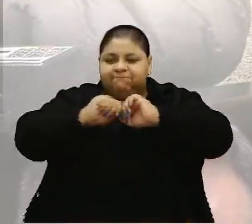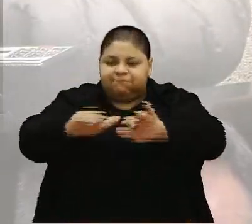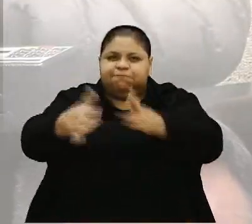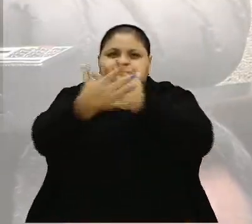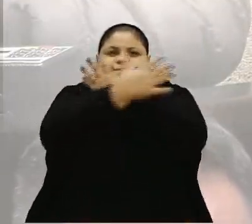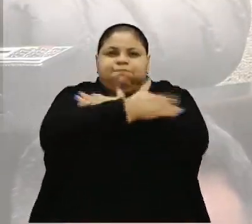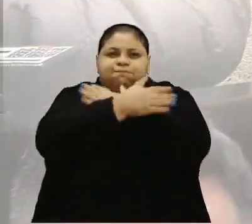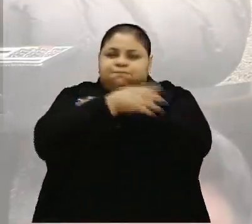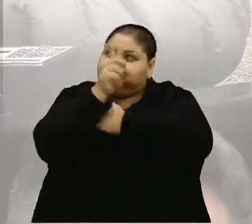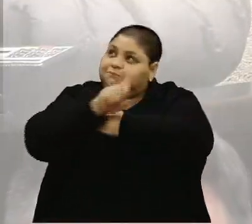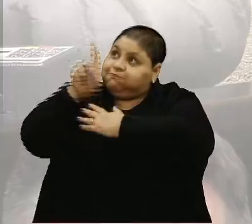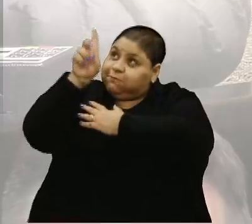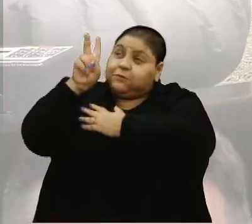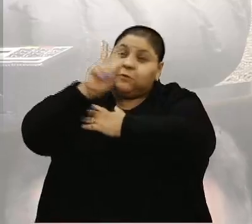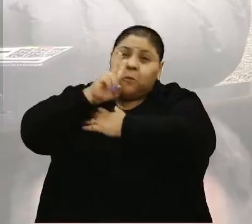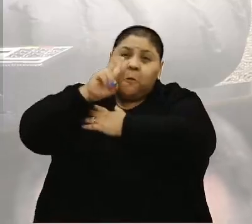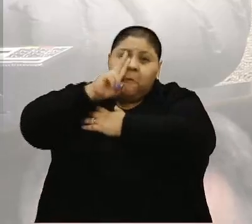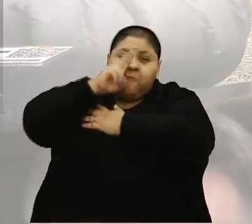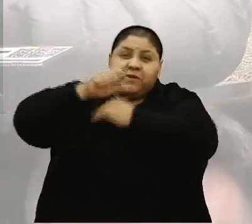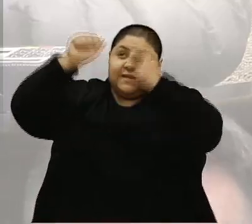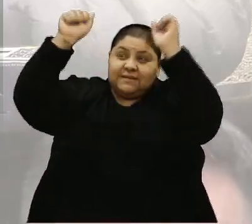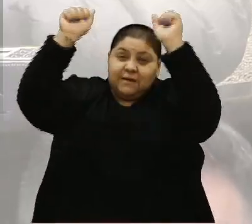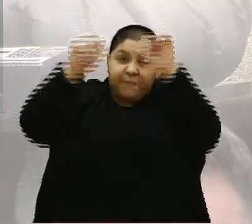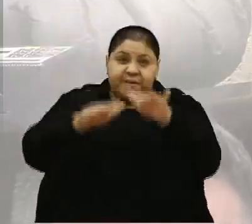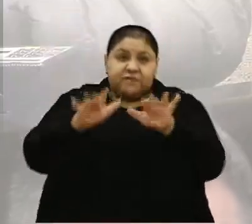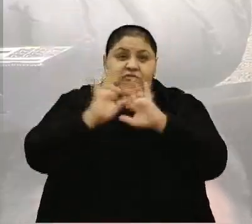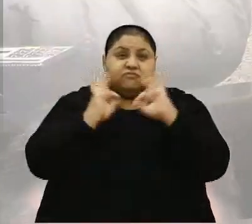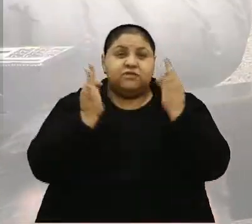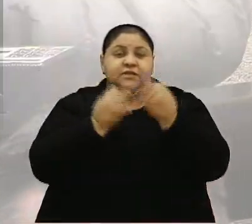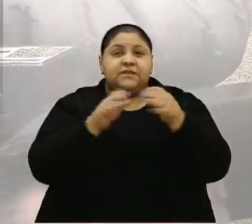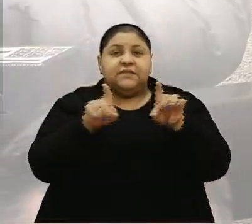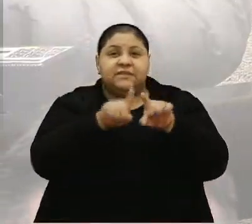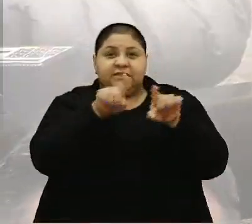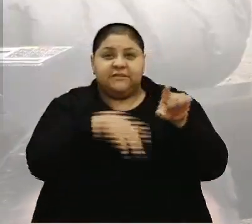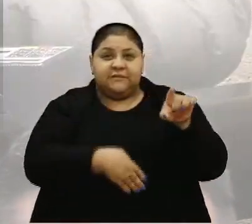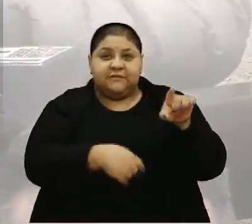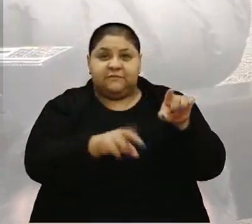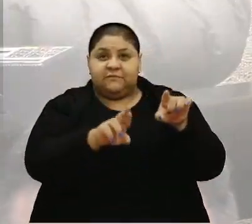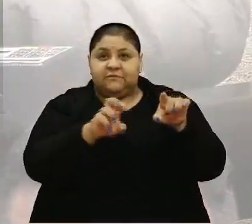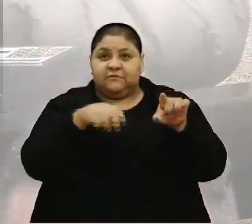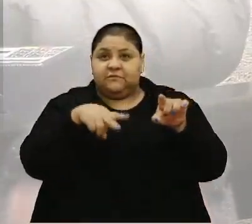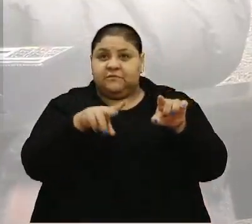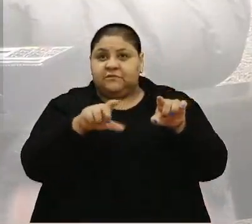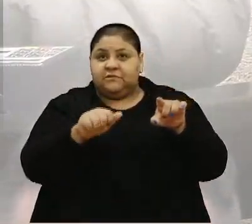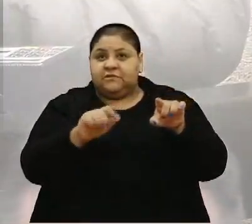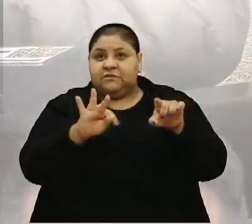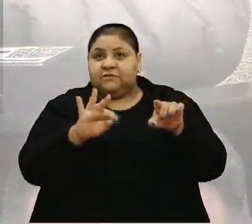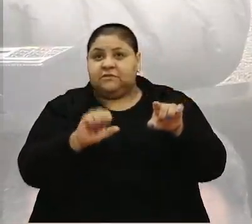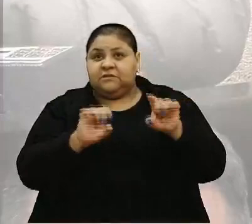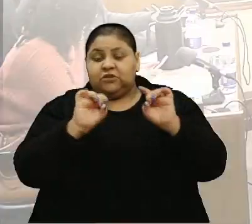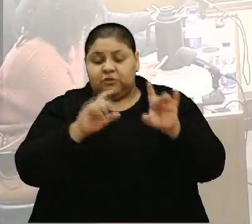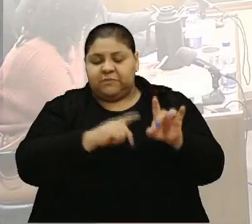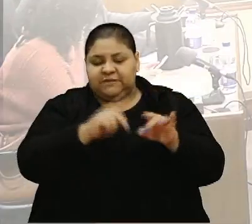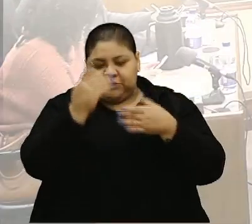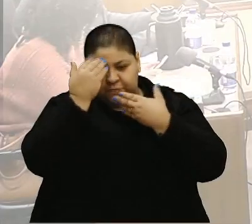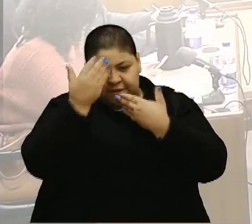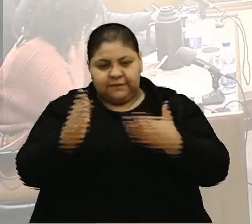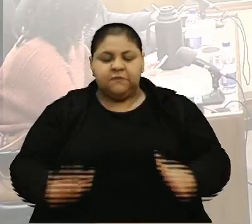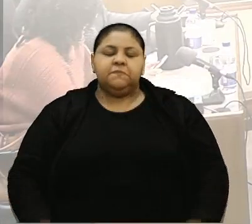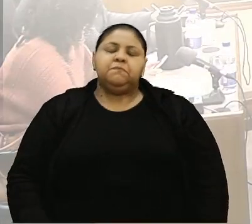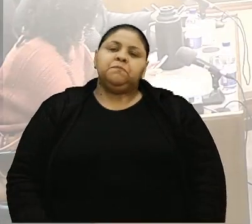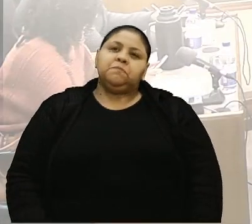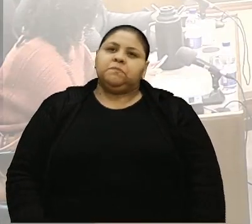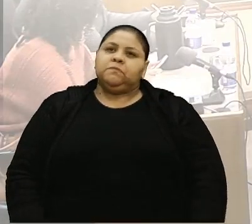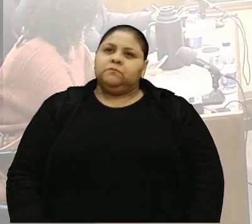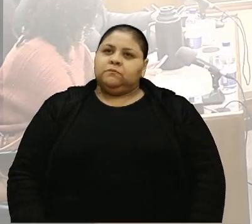possa fortalecer e abençoar a família e também a sua filha Renata Carraro. Era isso, presidente. Muito obrigado. Obrigado.